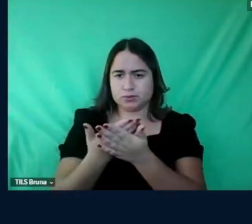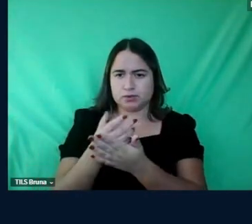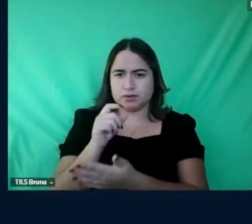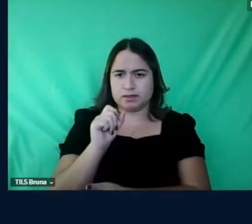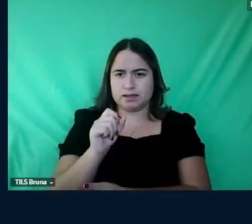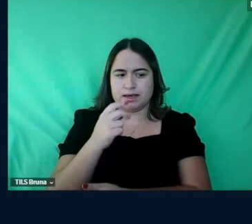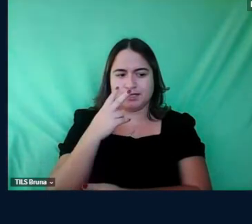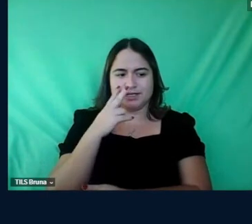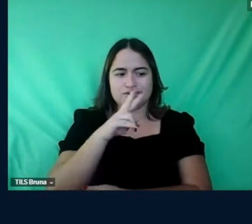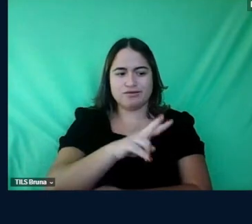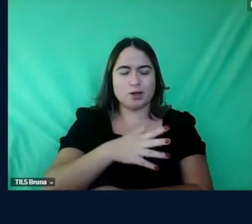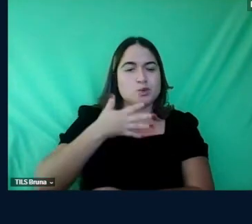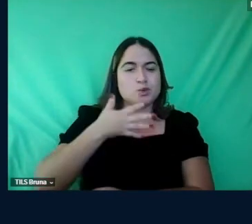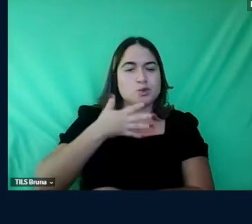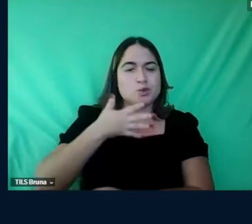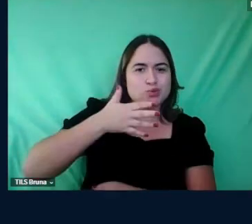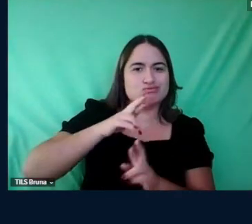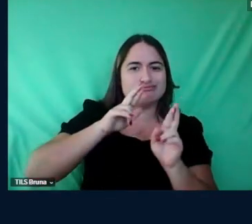mudança nos discursos